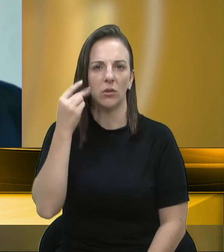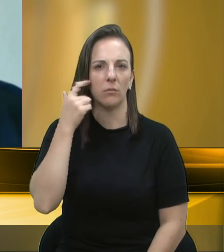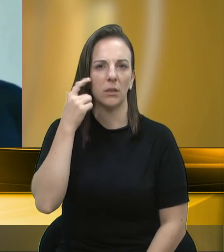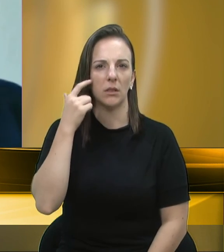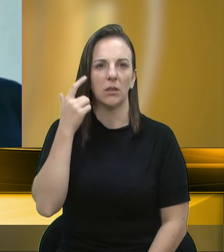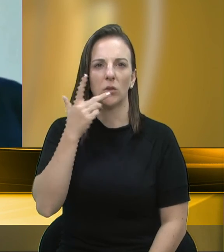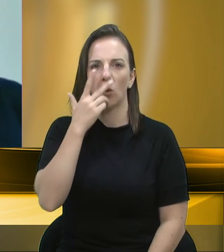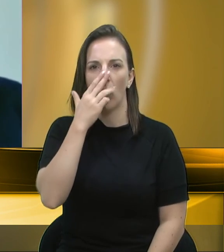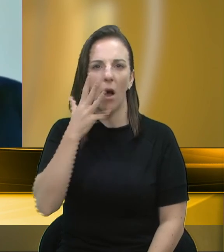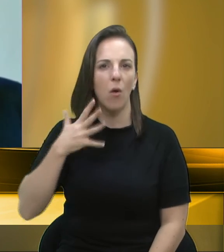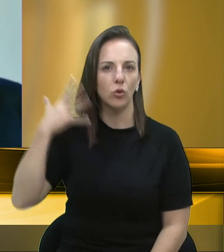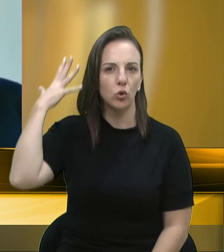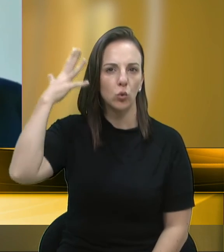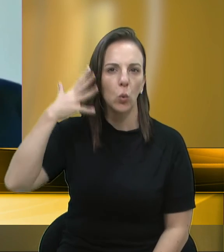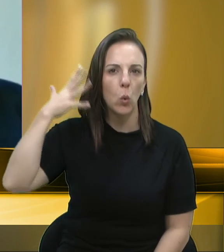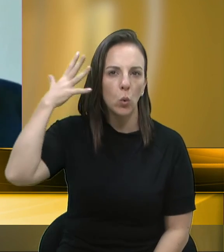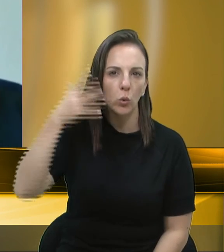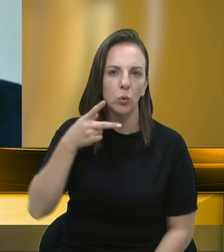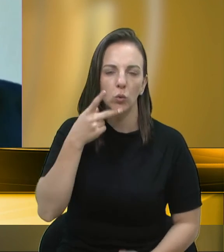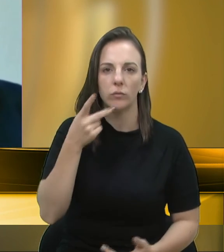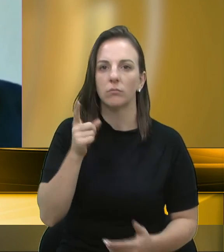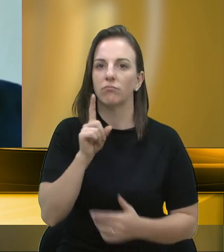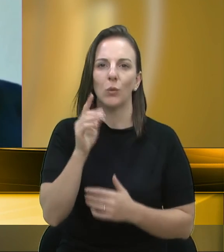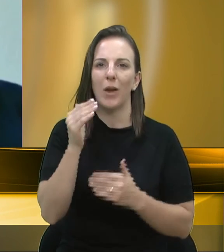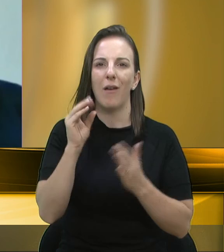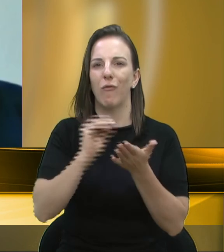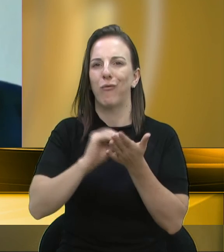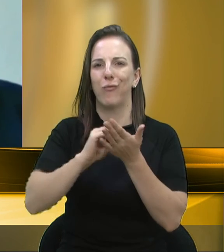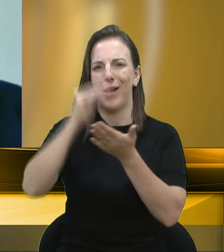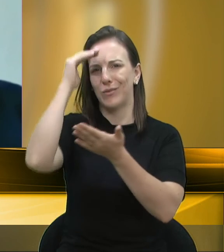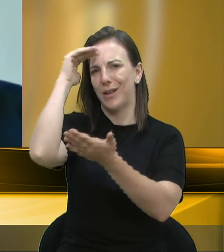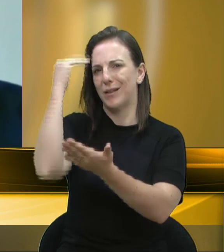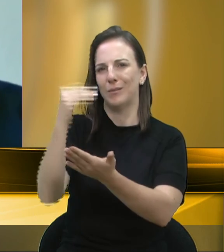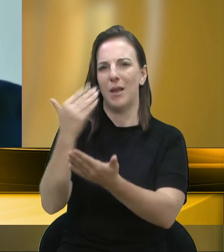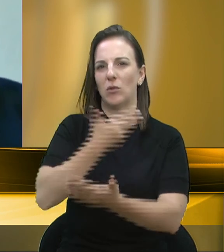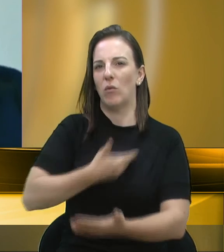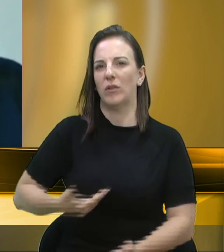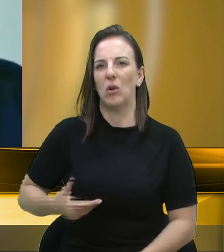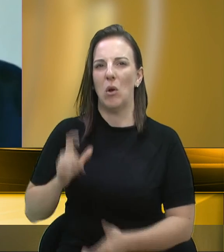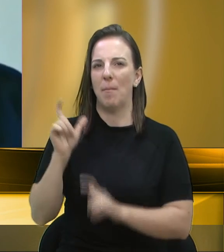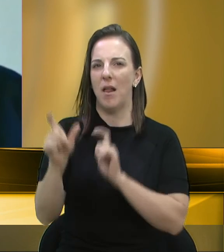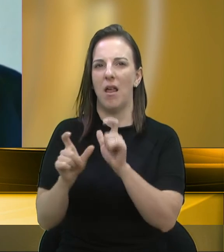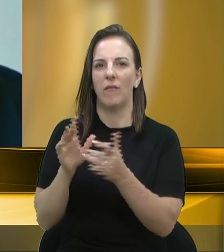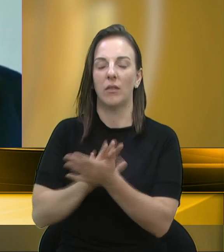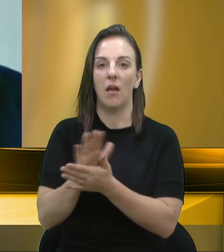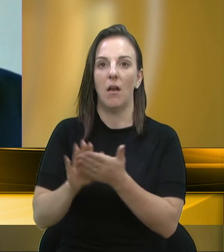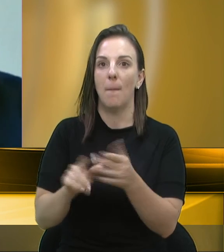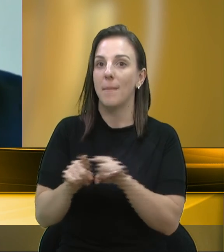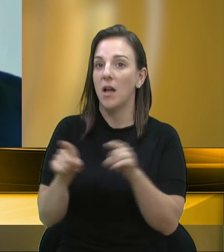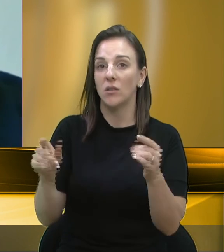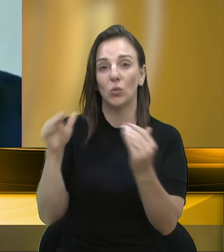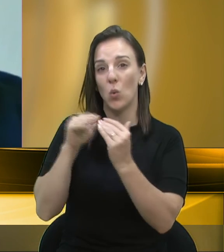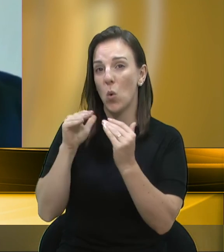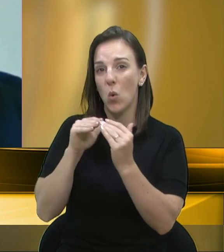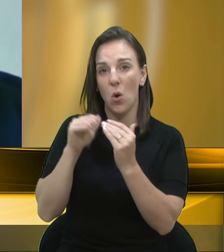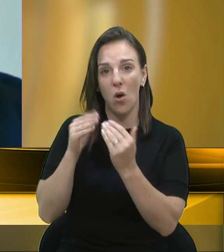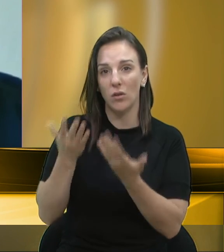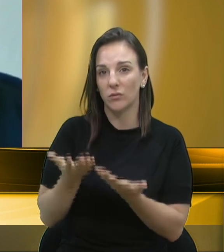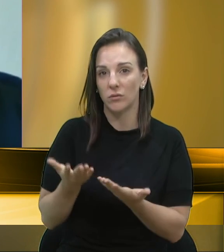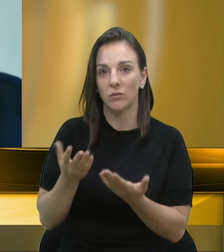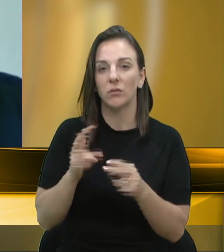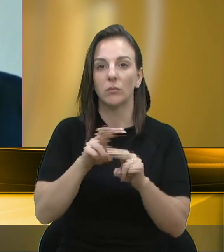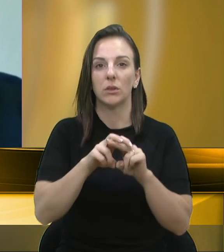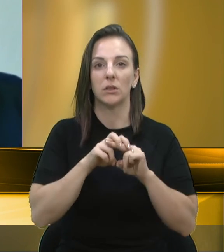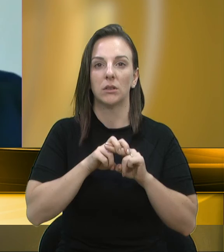discurso, a gente não quer desrespeitar o governador com palavras, enfim, mas nós não concordamos, e nós temos a certeza